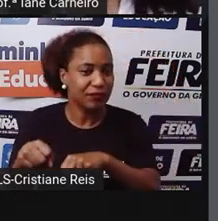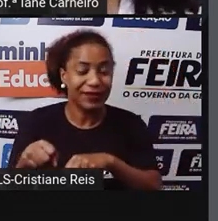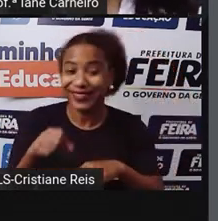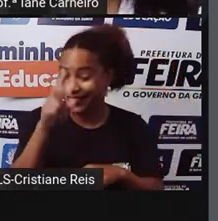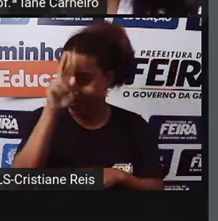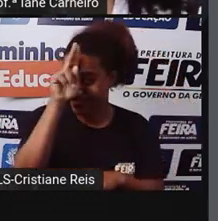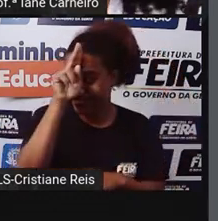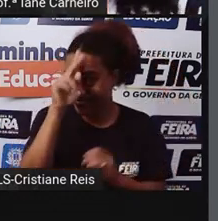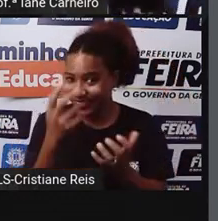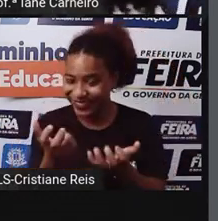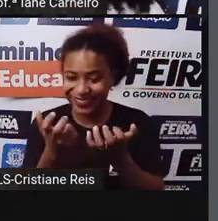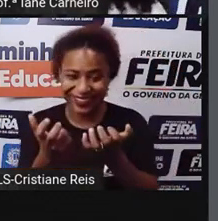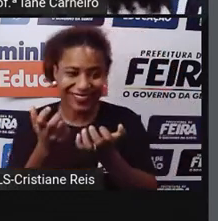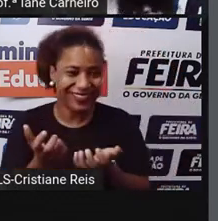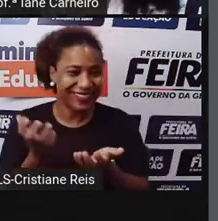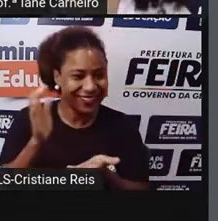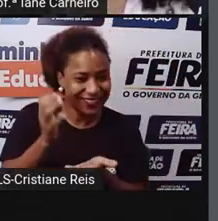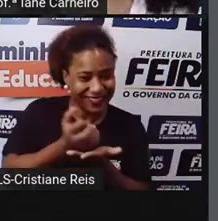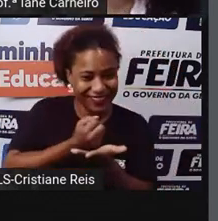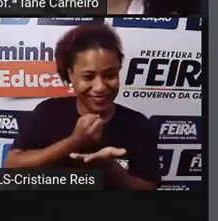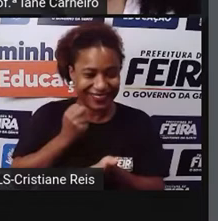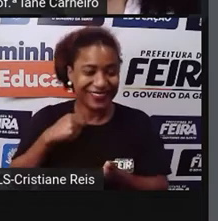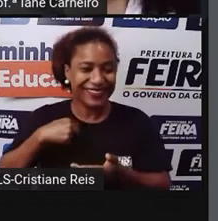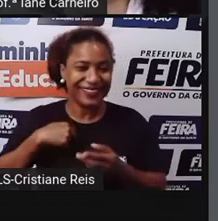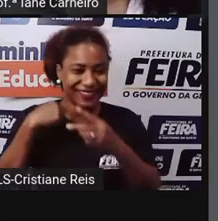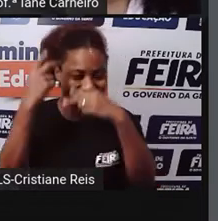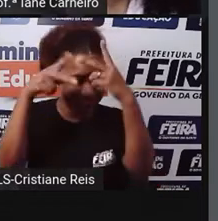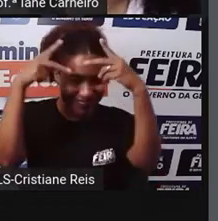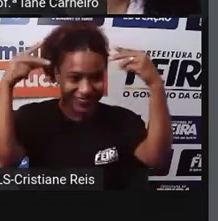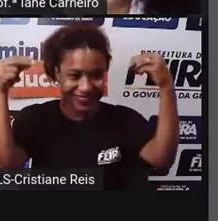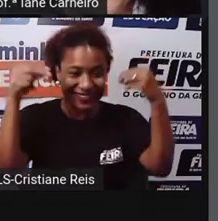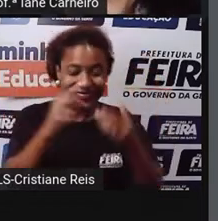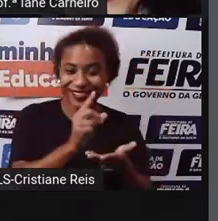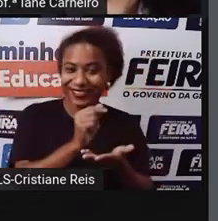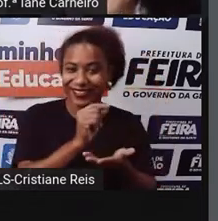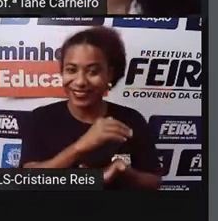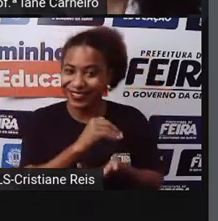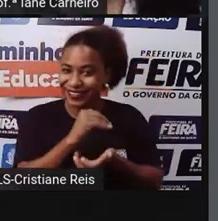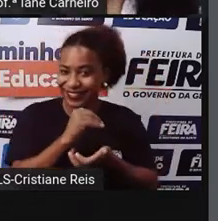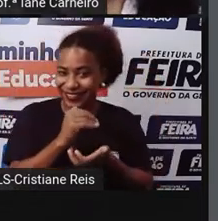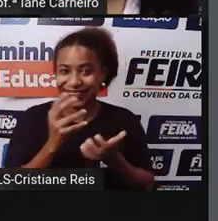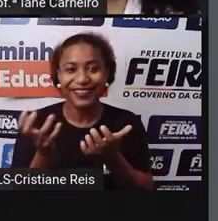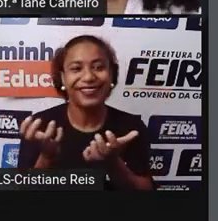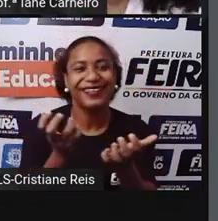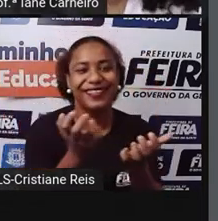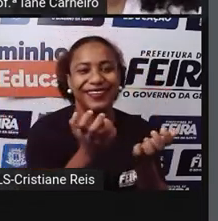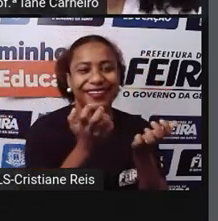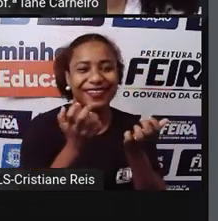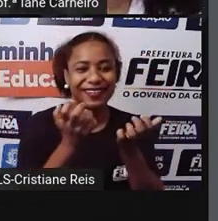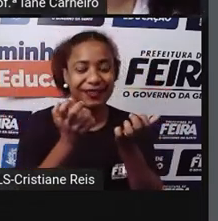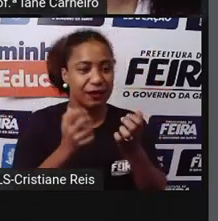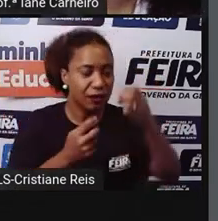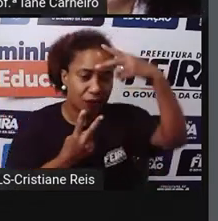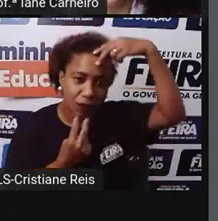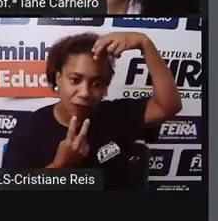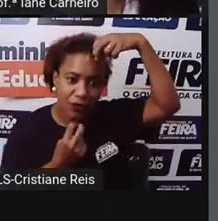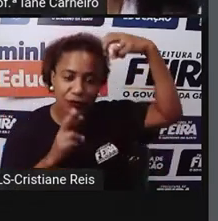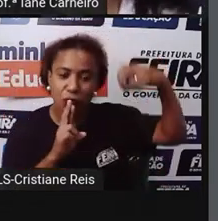baratinha que tem fita no cabelo e dinheiro na caixinha? O bode respondeu, eu quero!